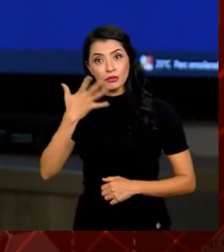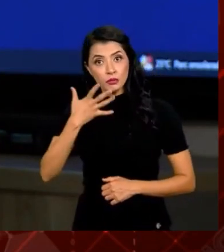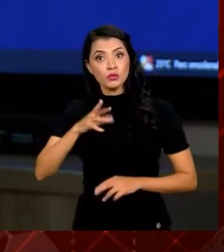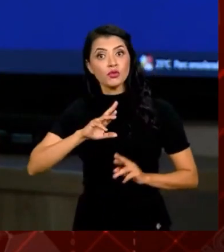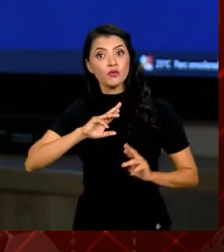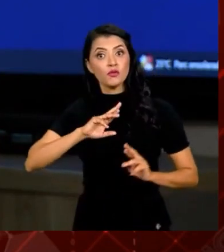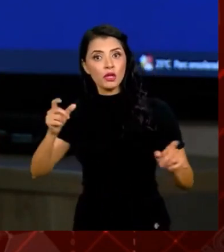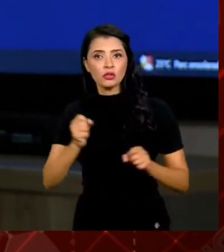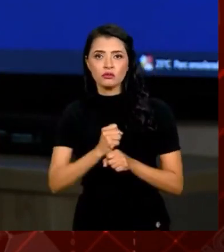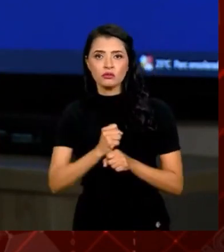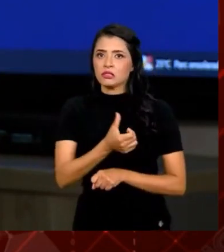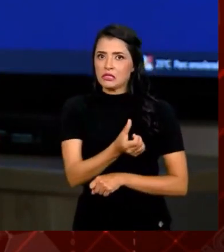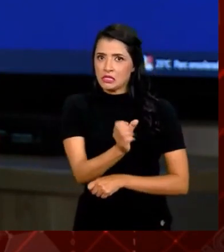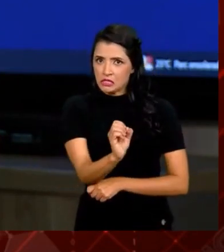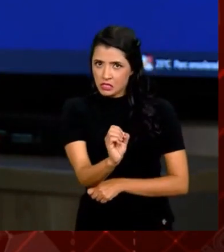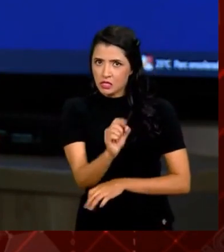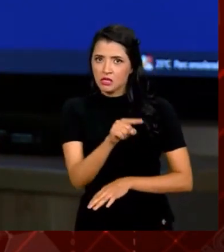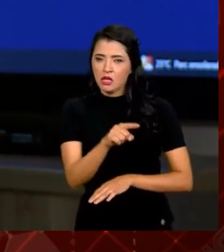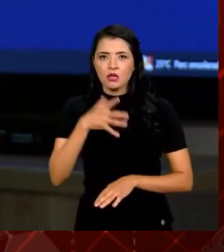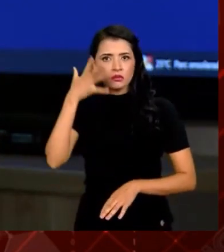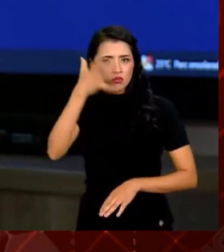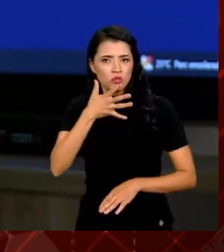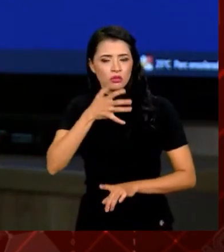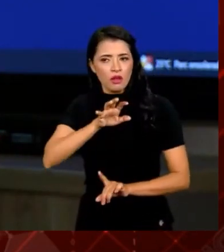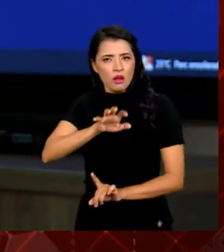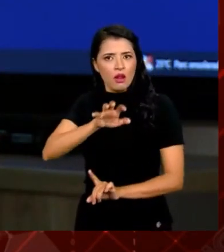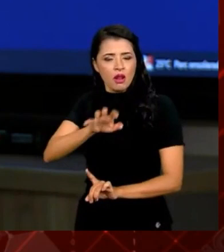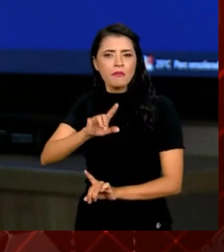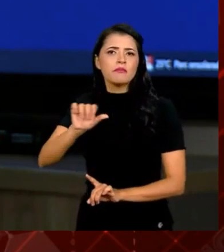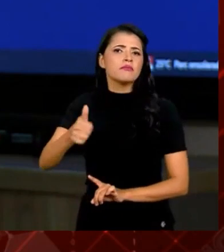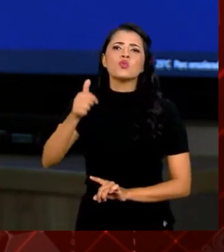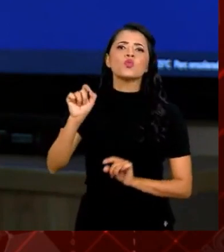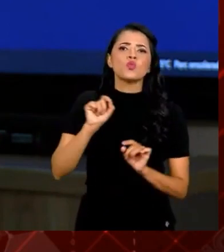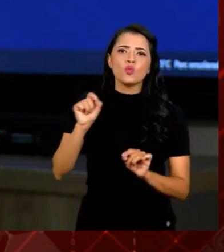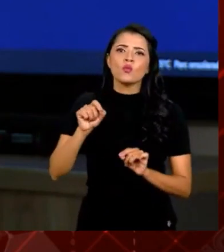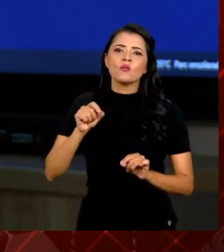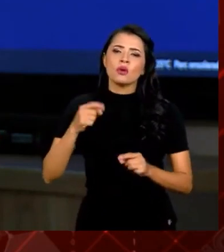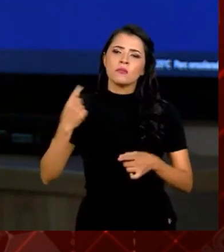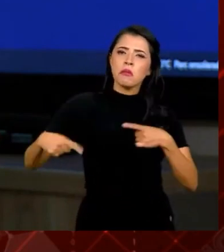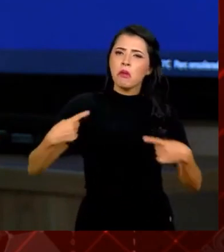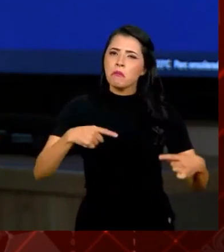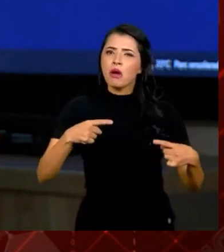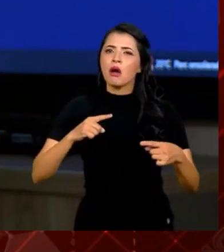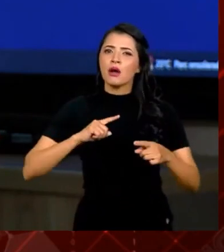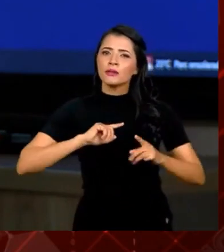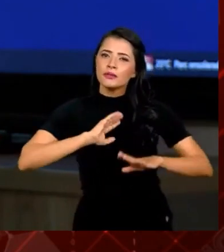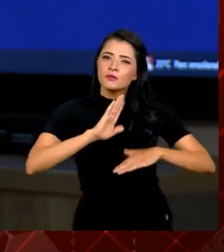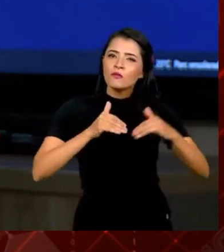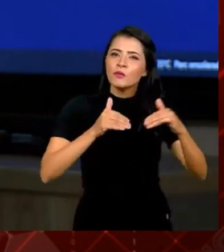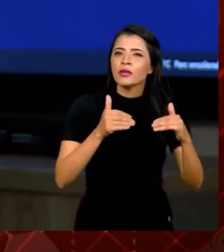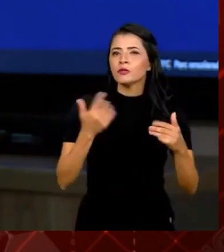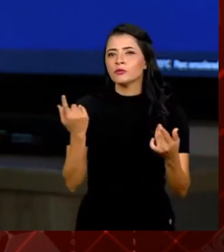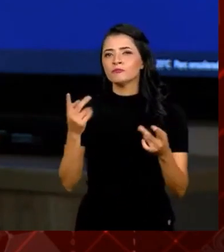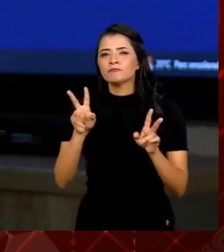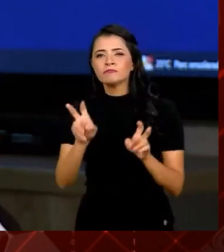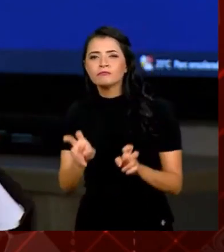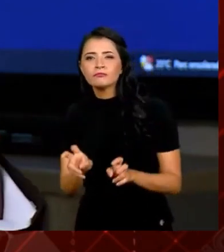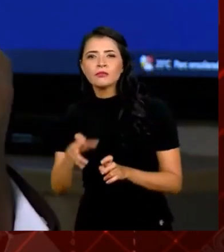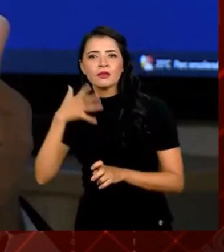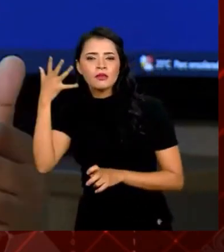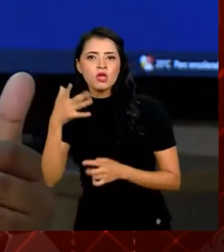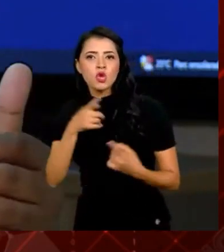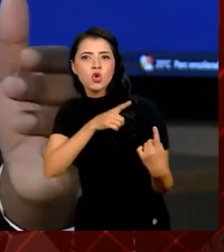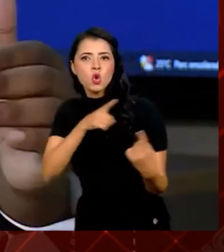nos anos 60, que é um discurso que está influenciado, primeiro, pela discussão sobre desenvolvimento, um discurso